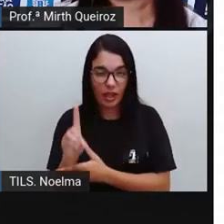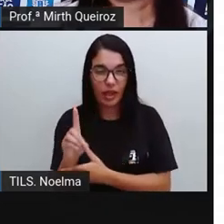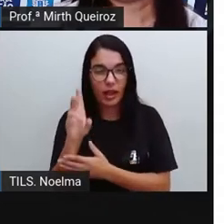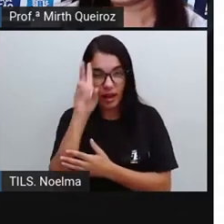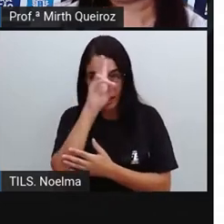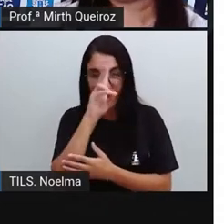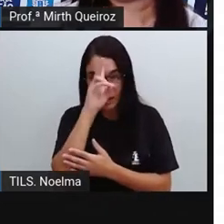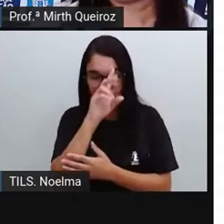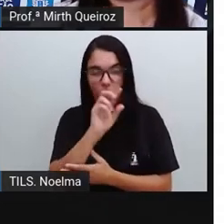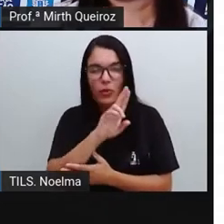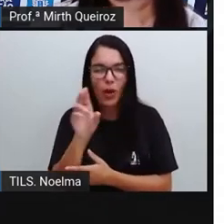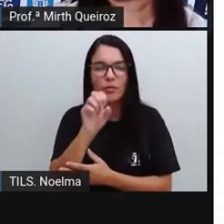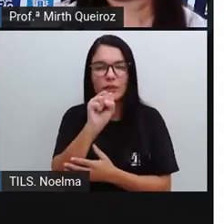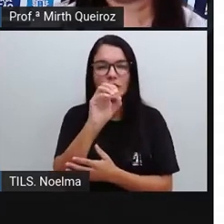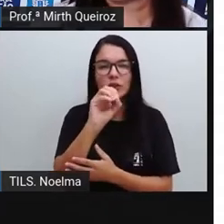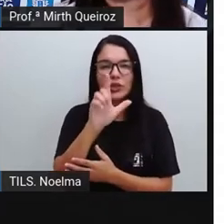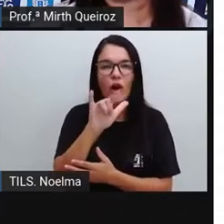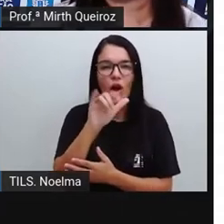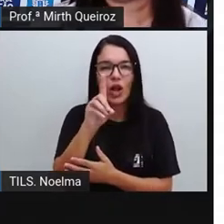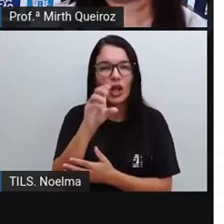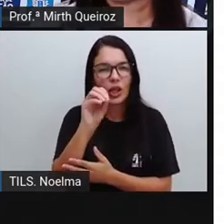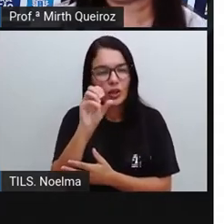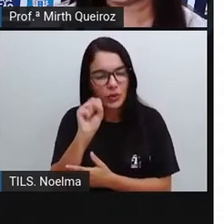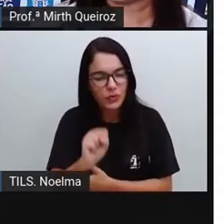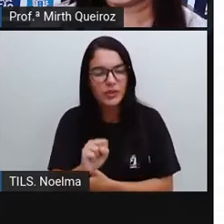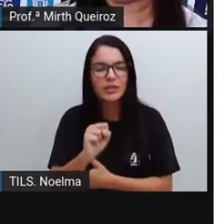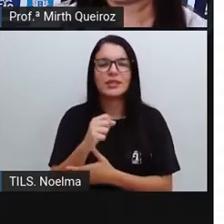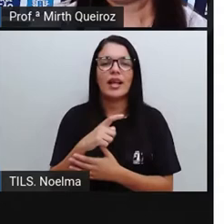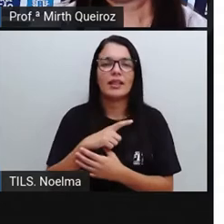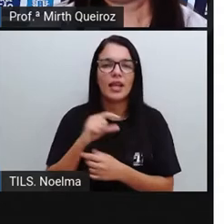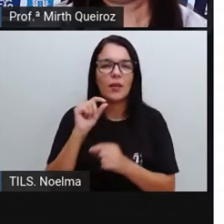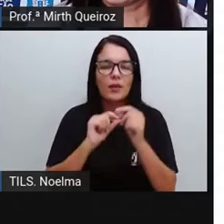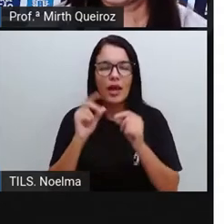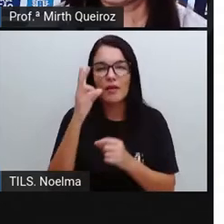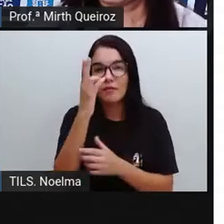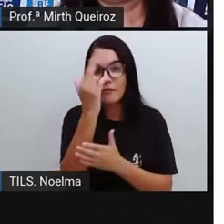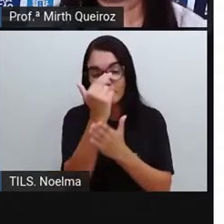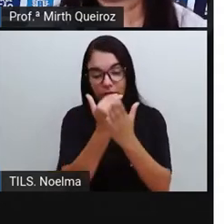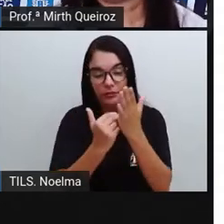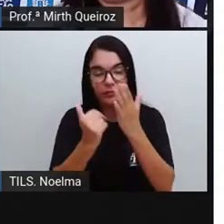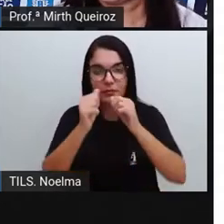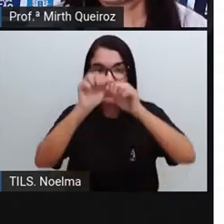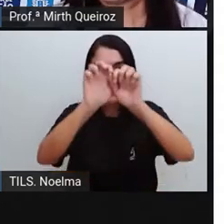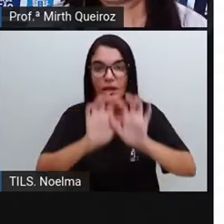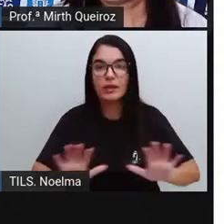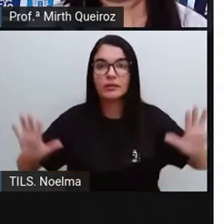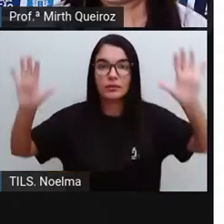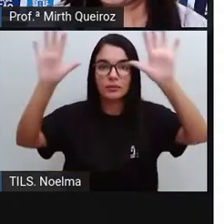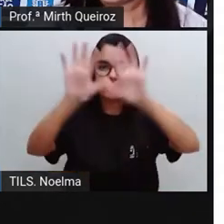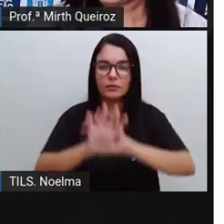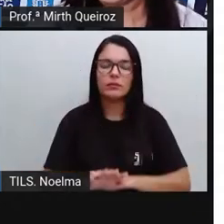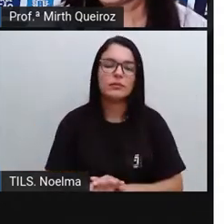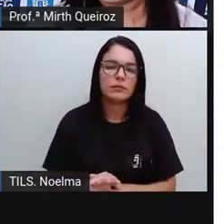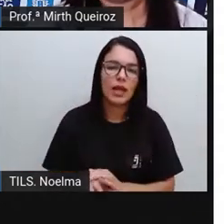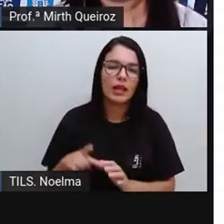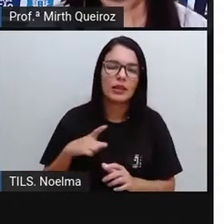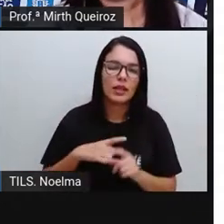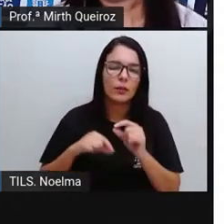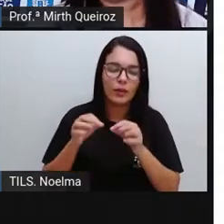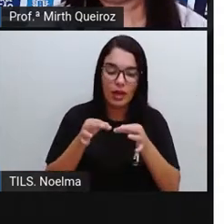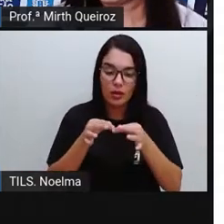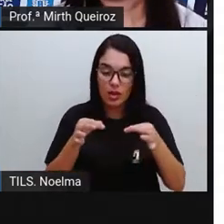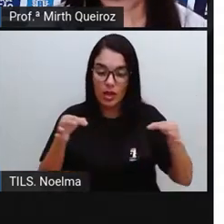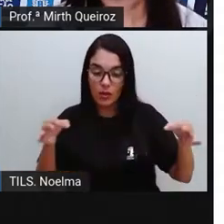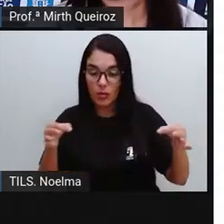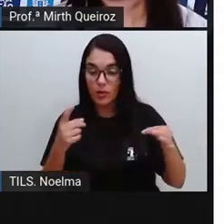sólidos geométricos, certo? Ou as figuras chamadas também de figuras espaciais. Que aí, além de ter a largura e